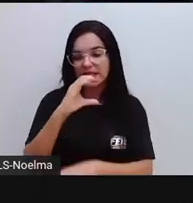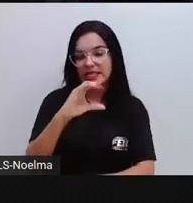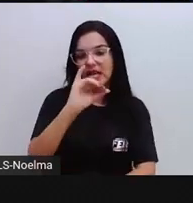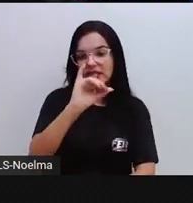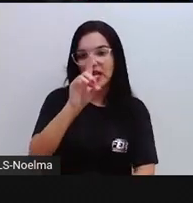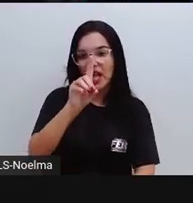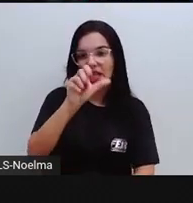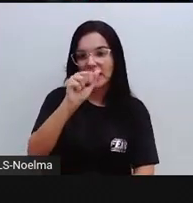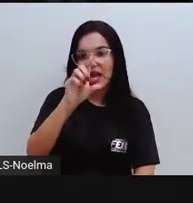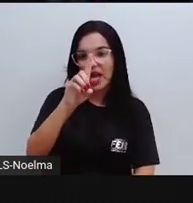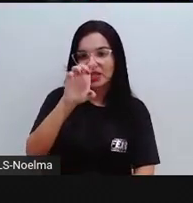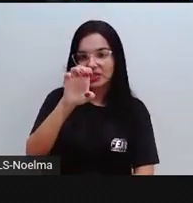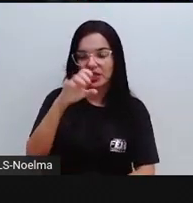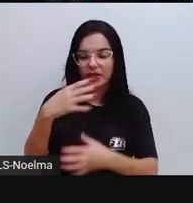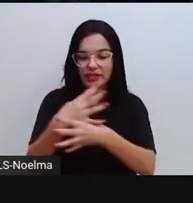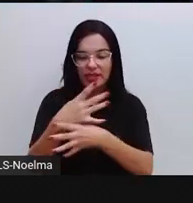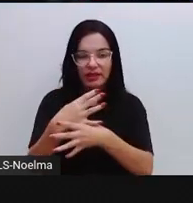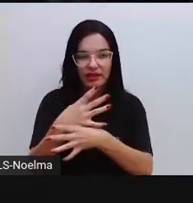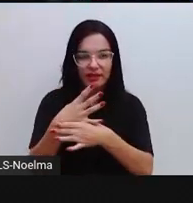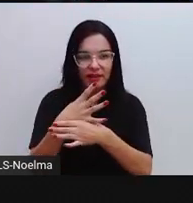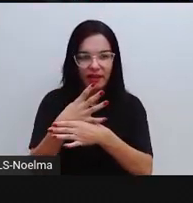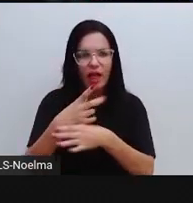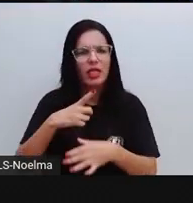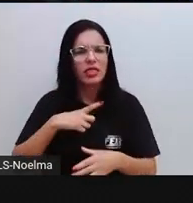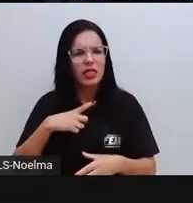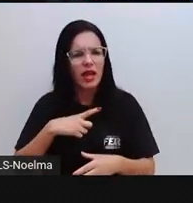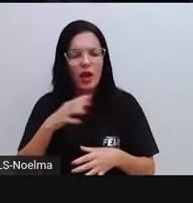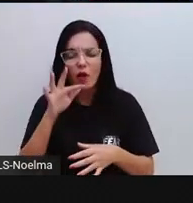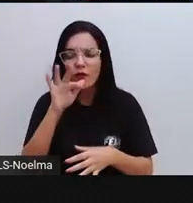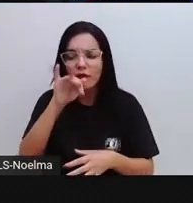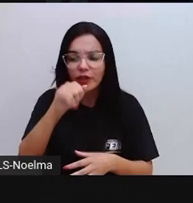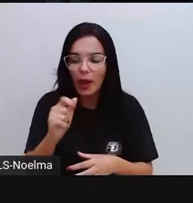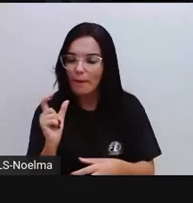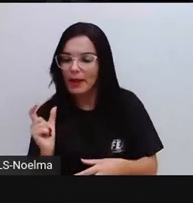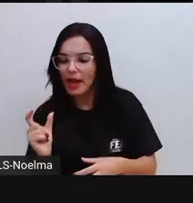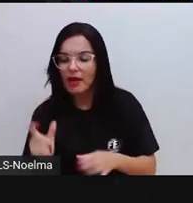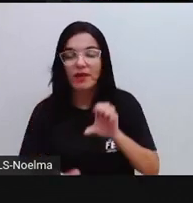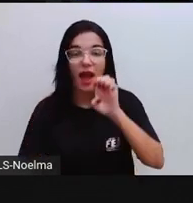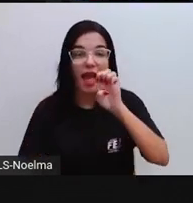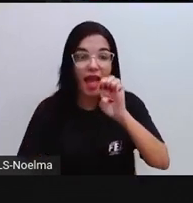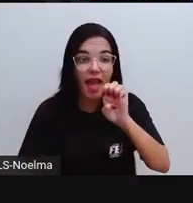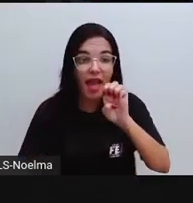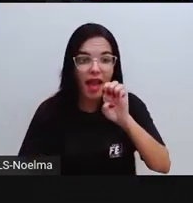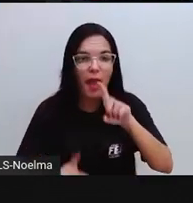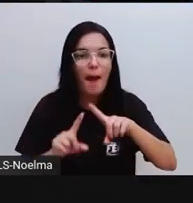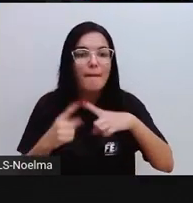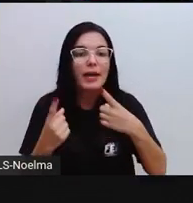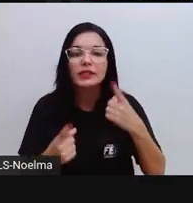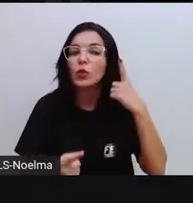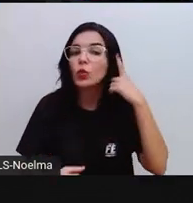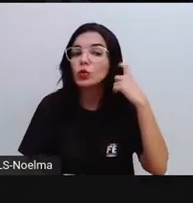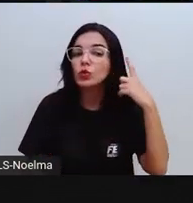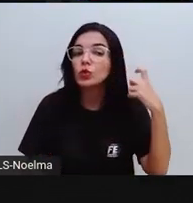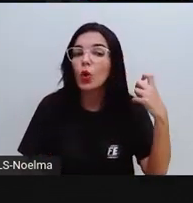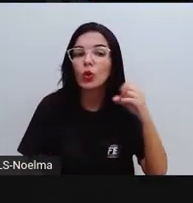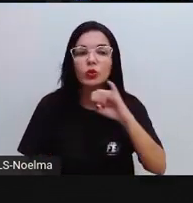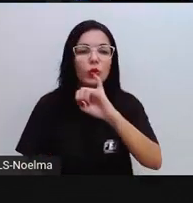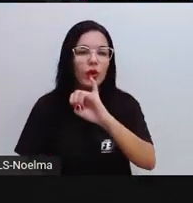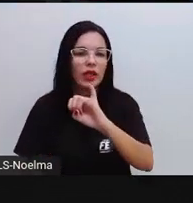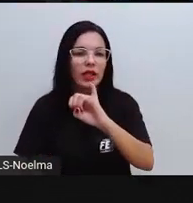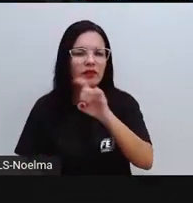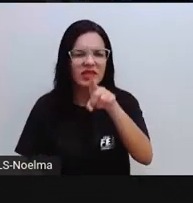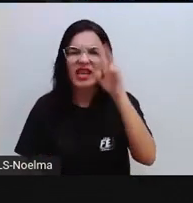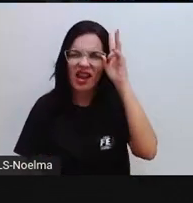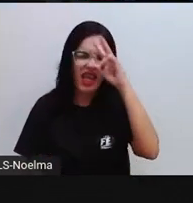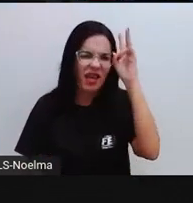ela é escrita com E lá no final, mas ela tem o som do I. E vocês lembram por quê? Quem lembra?